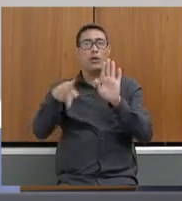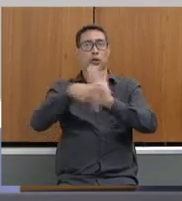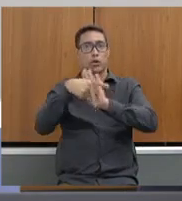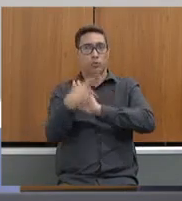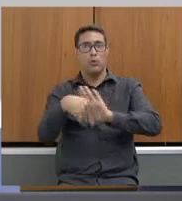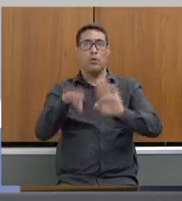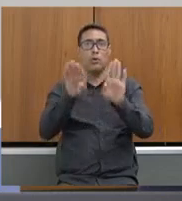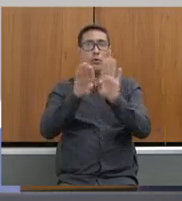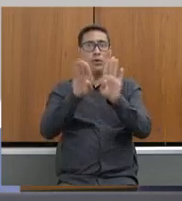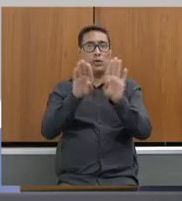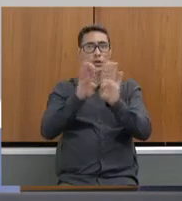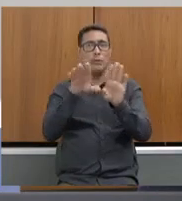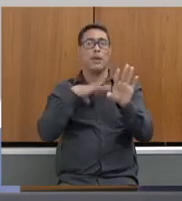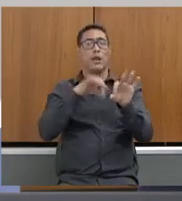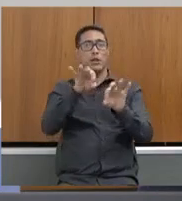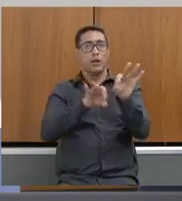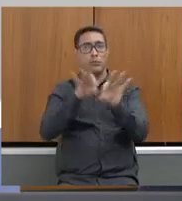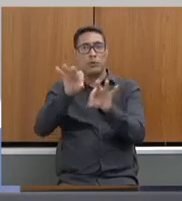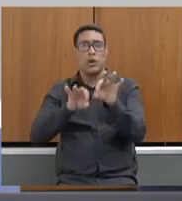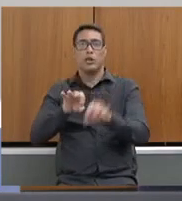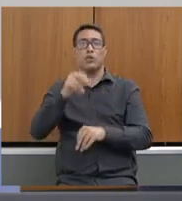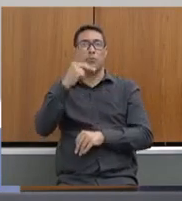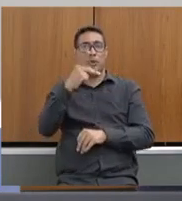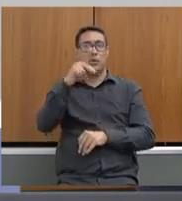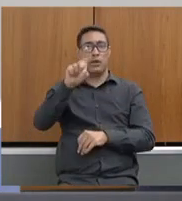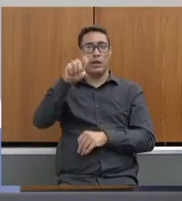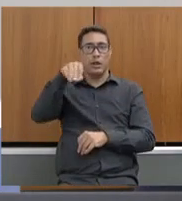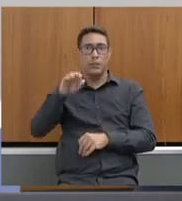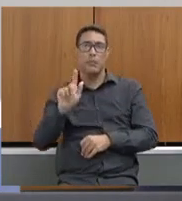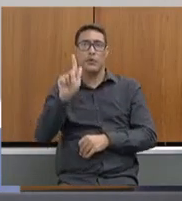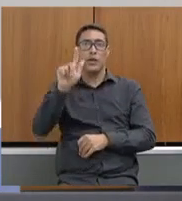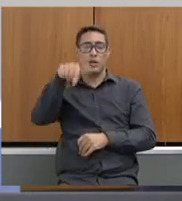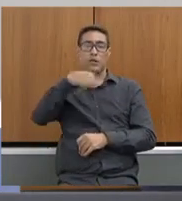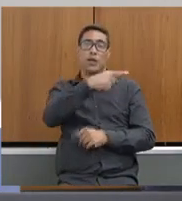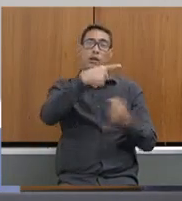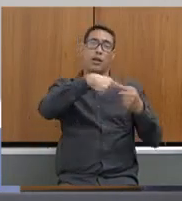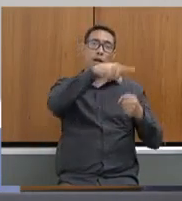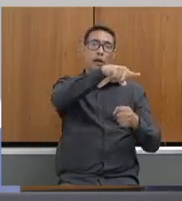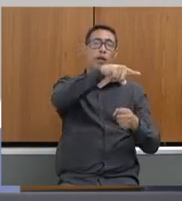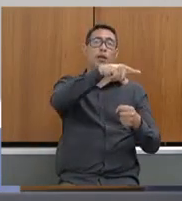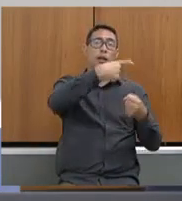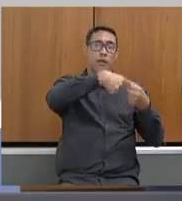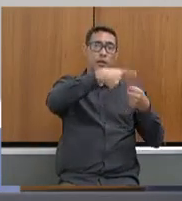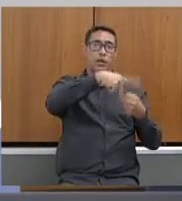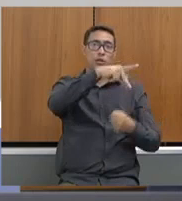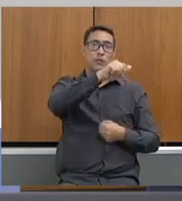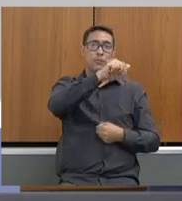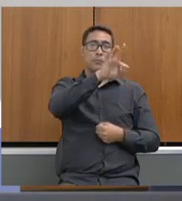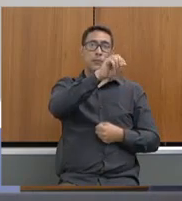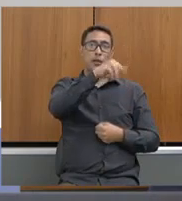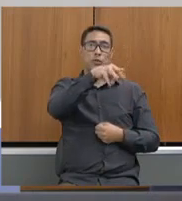também uma modelagem com BDMG na região de Patos de Minas. Por favor.